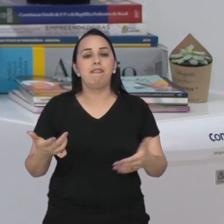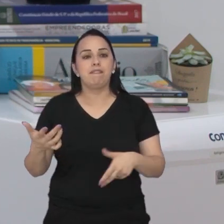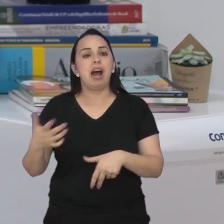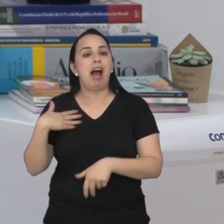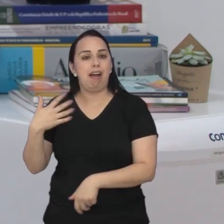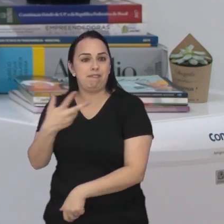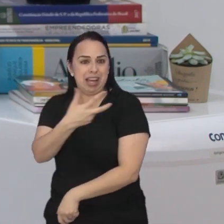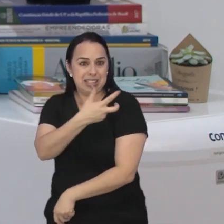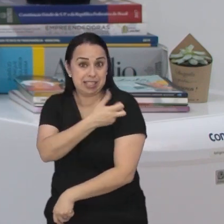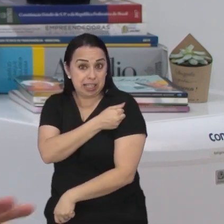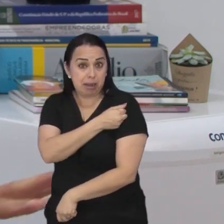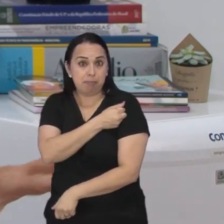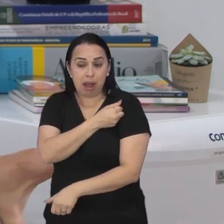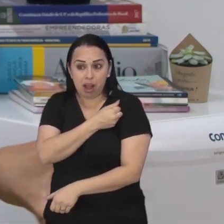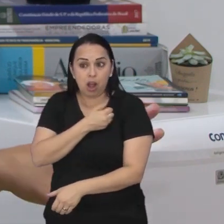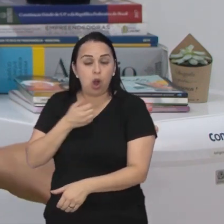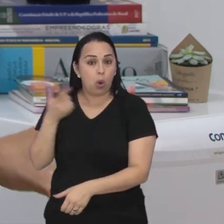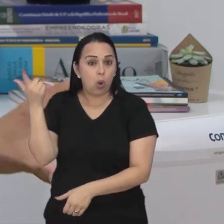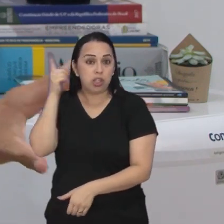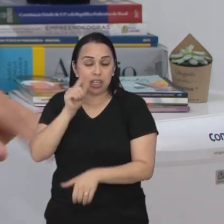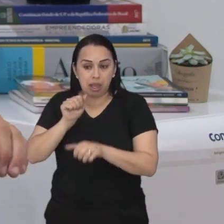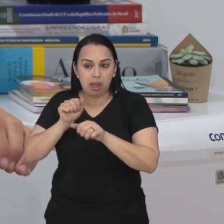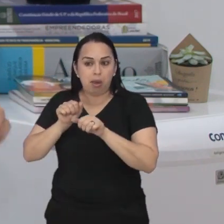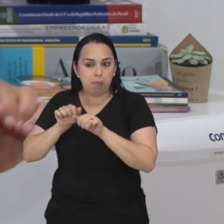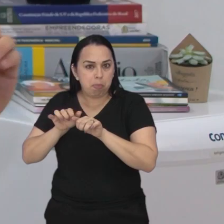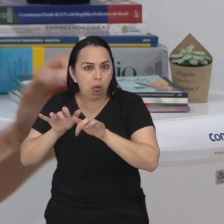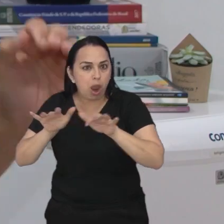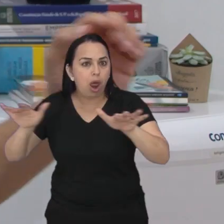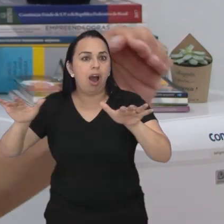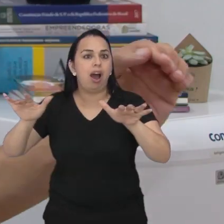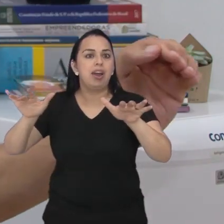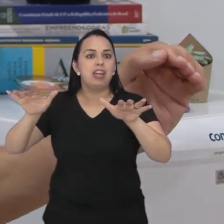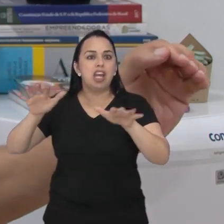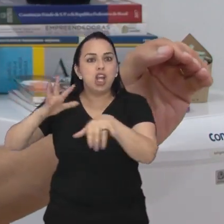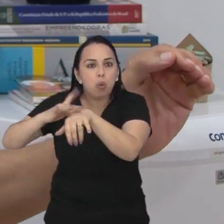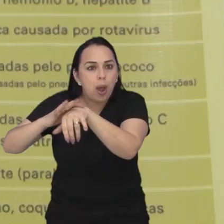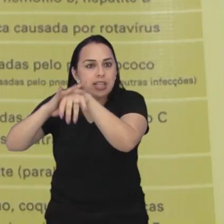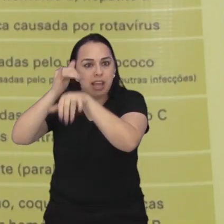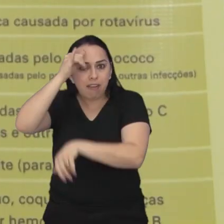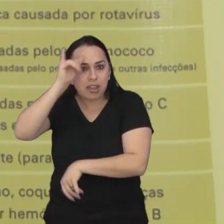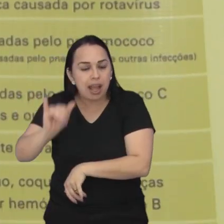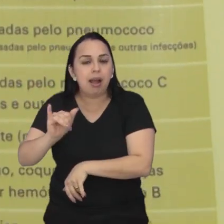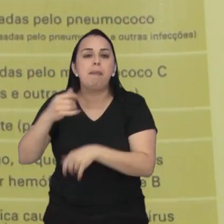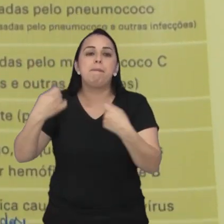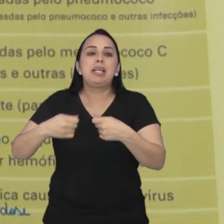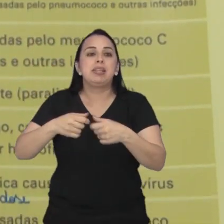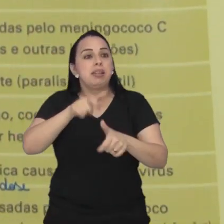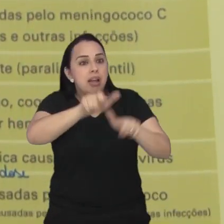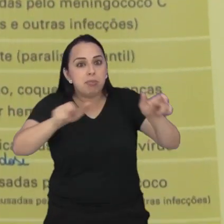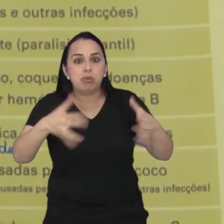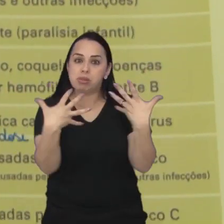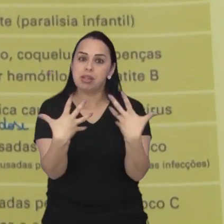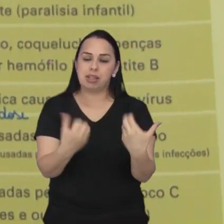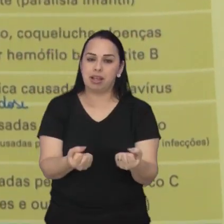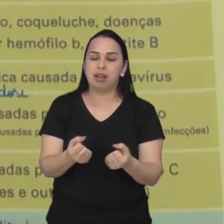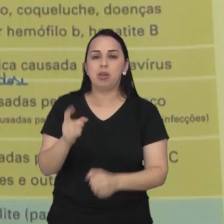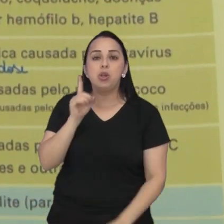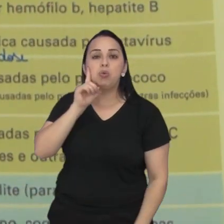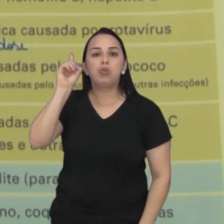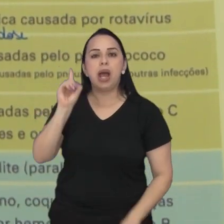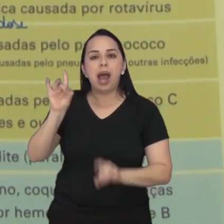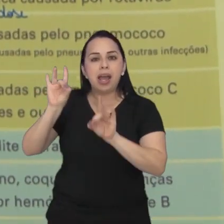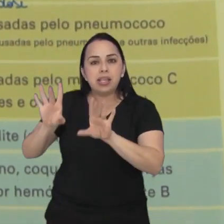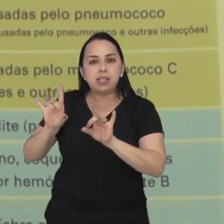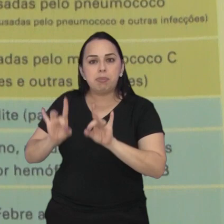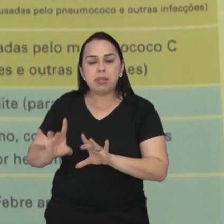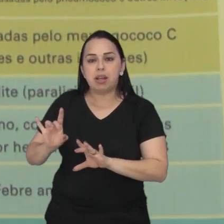a vacina para funcionar bem ela precisa ter uma cobertura alta uma data em especial chama